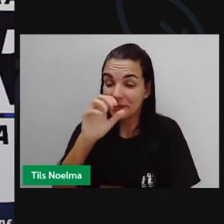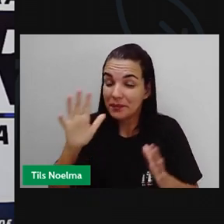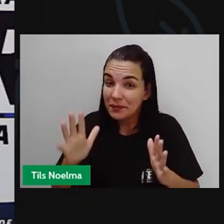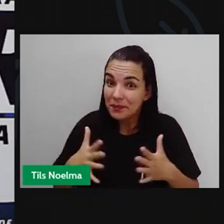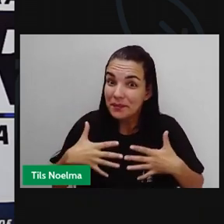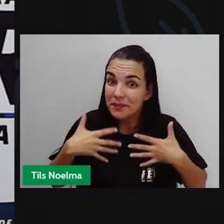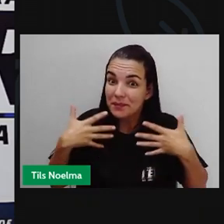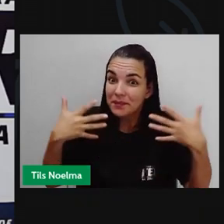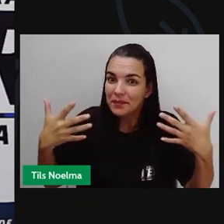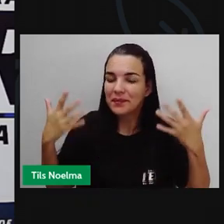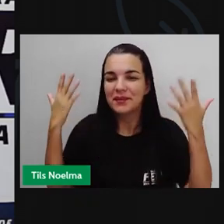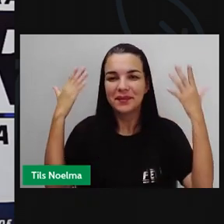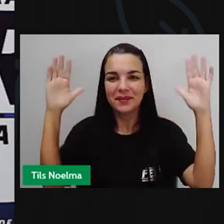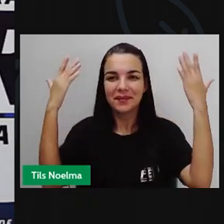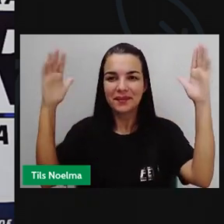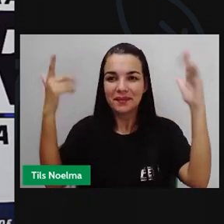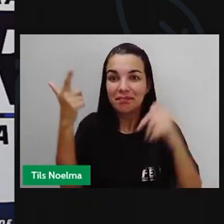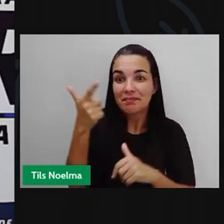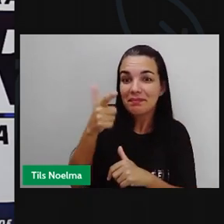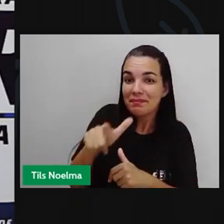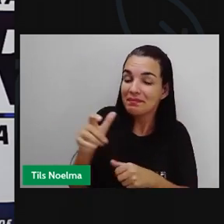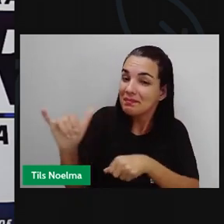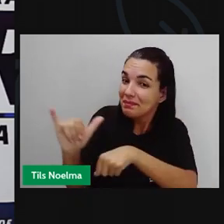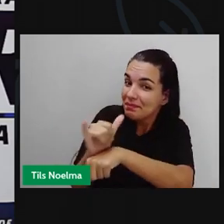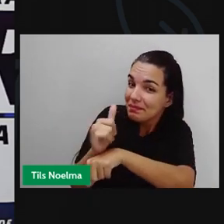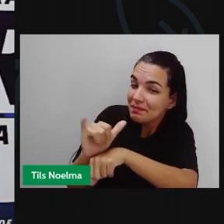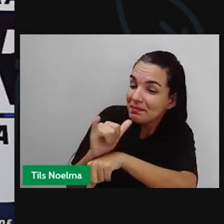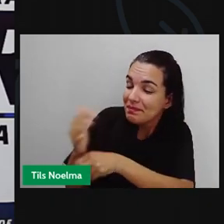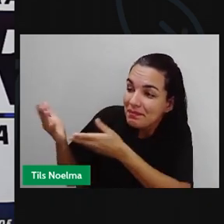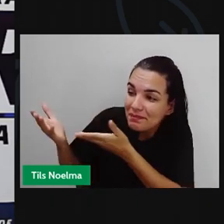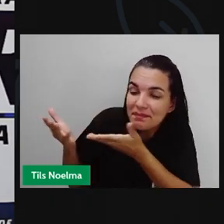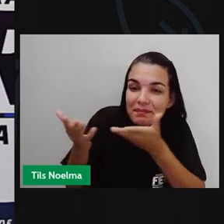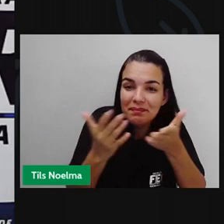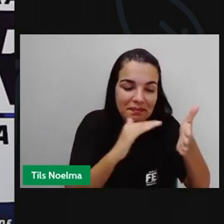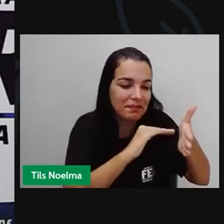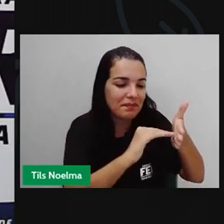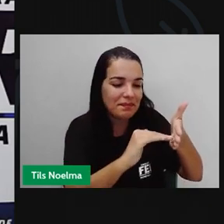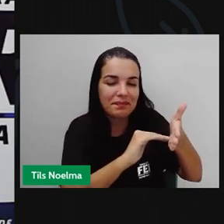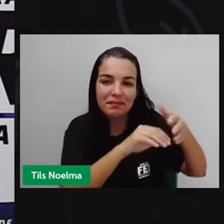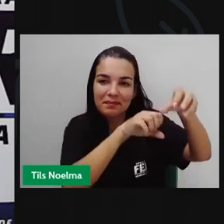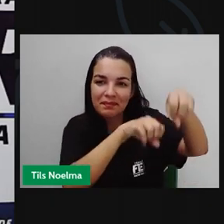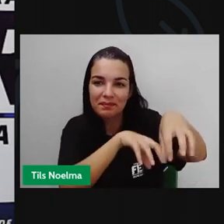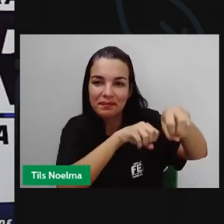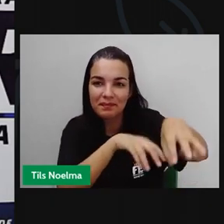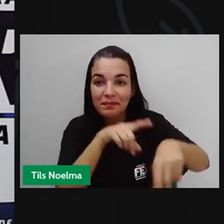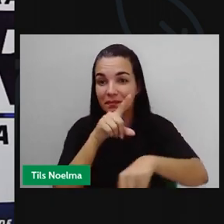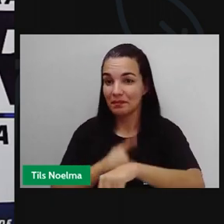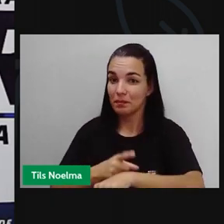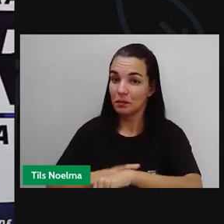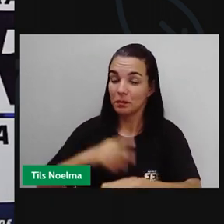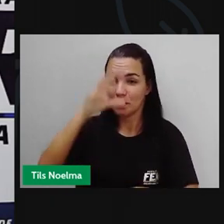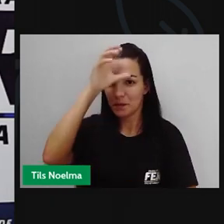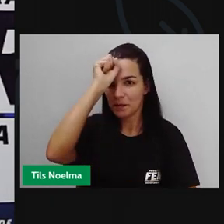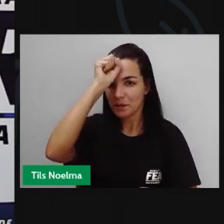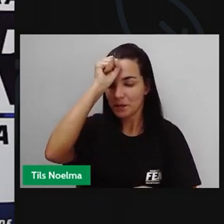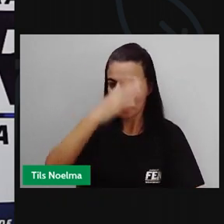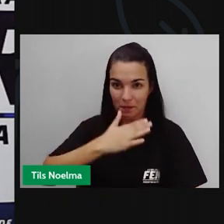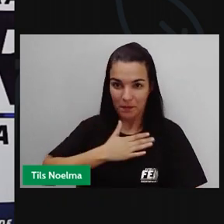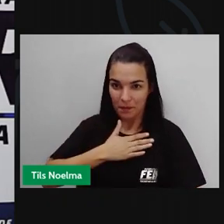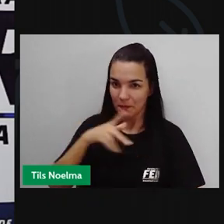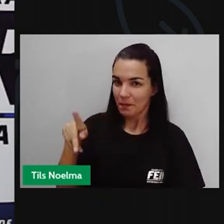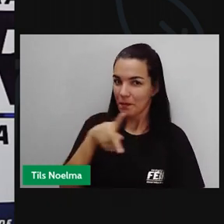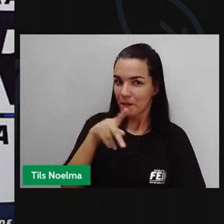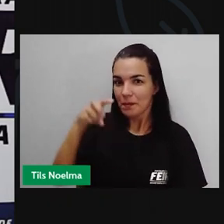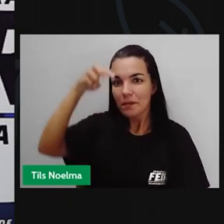enorme alegria que a gente recebe vocês mais uma vez no nosso canal para mais um momento de muito aprendizado. Eu sou a professora